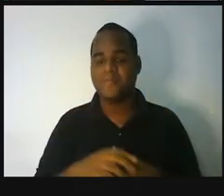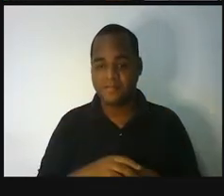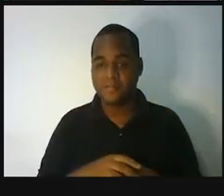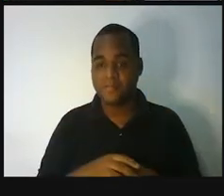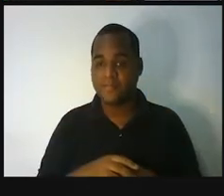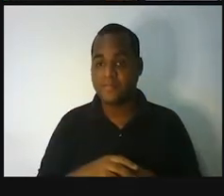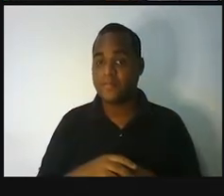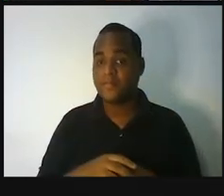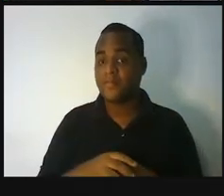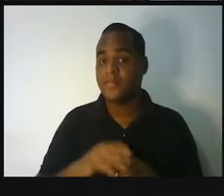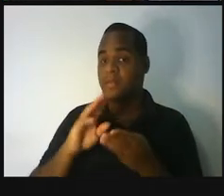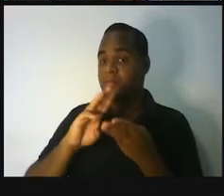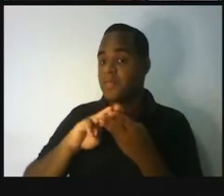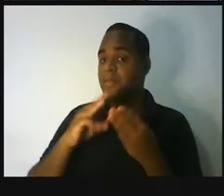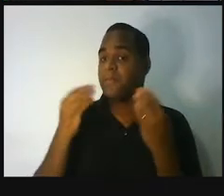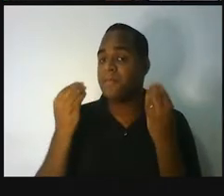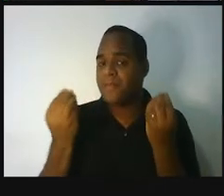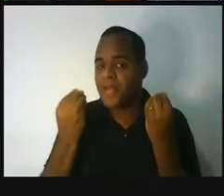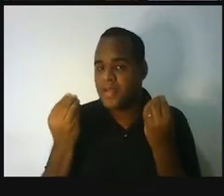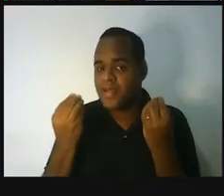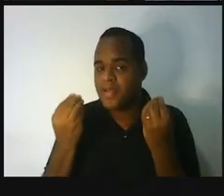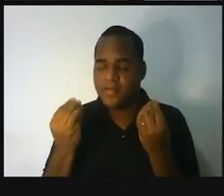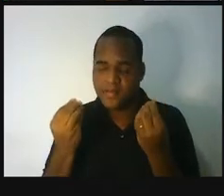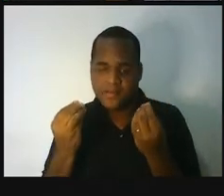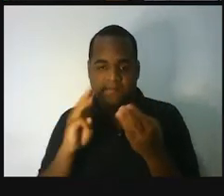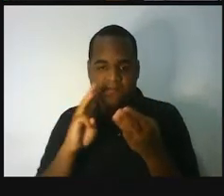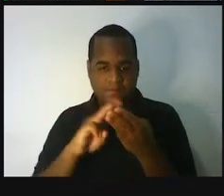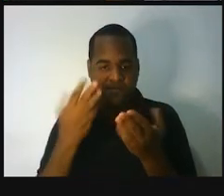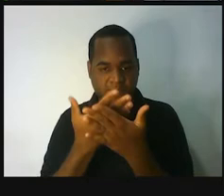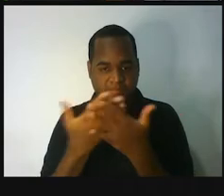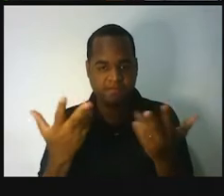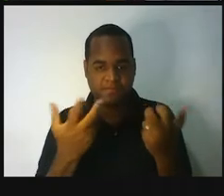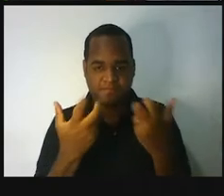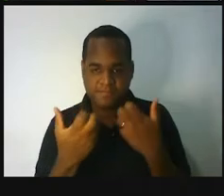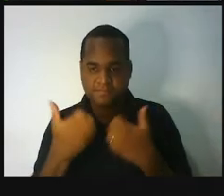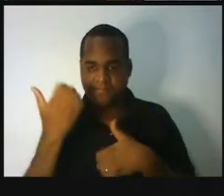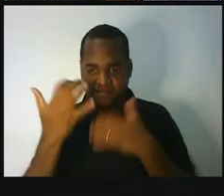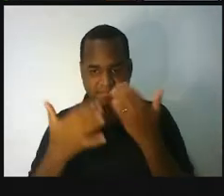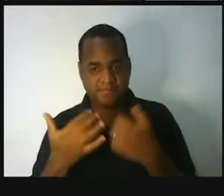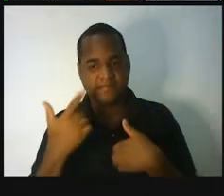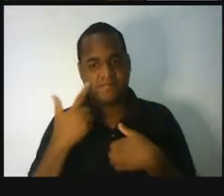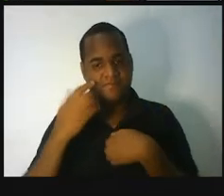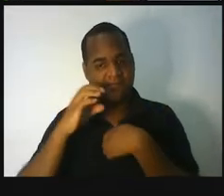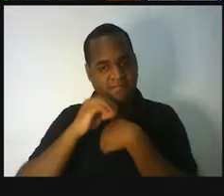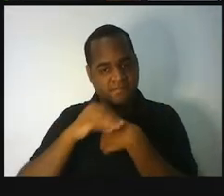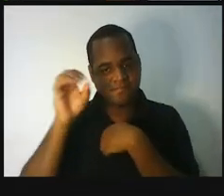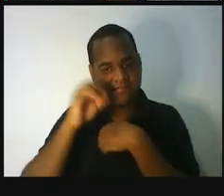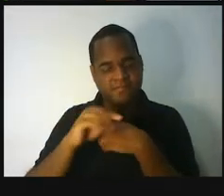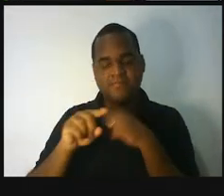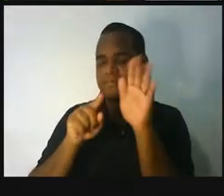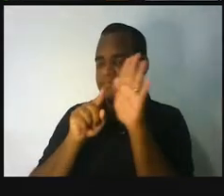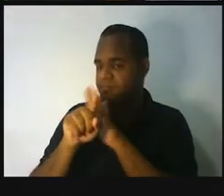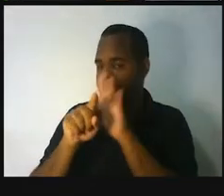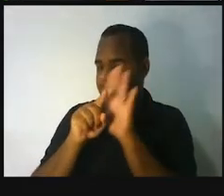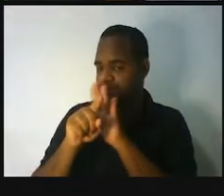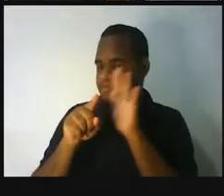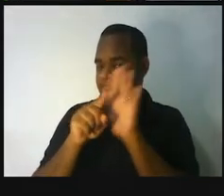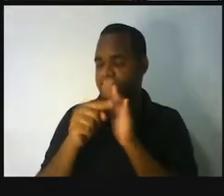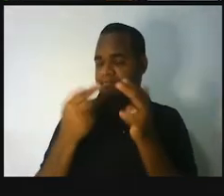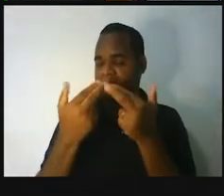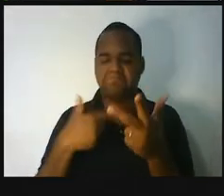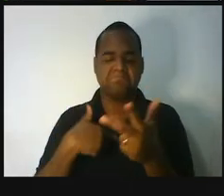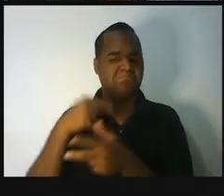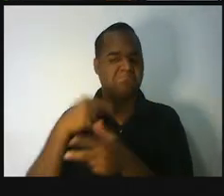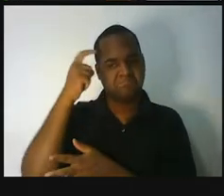Matemática pra quê? Acho que até aqui você já deve ter percebido que vem trazendo perguntas que você já deve ter feito a si mesmo,